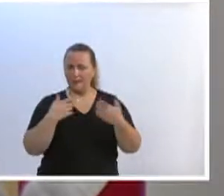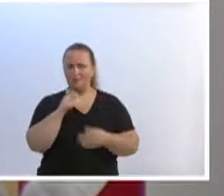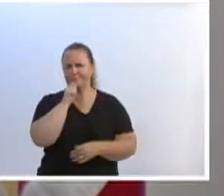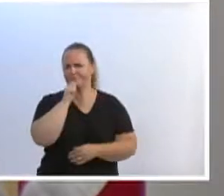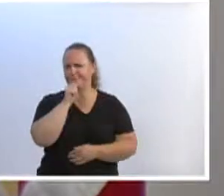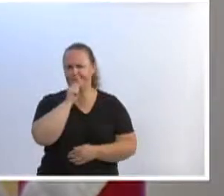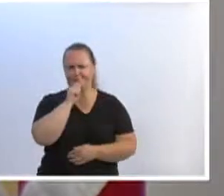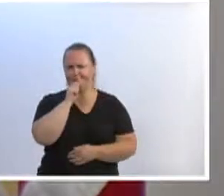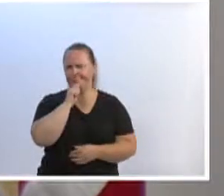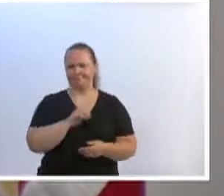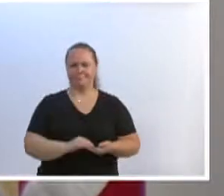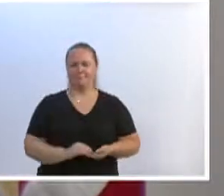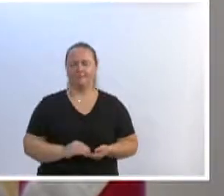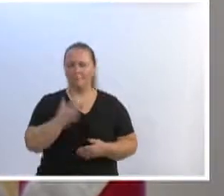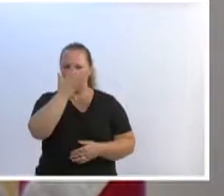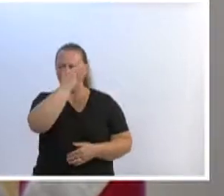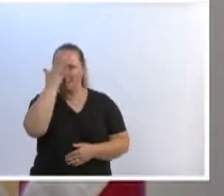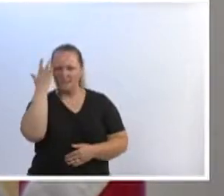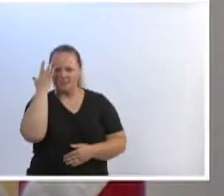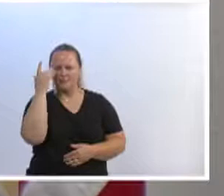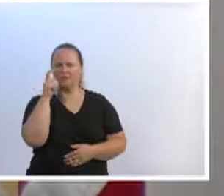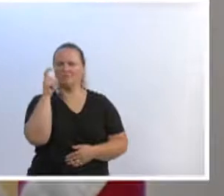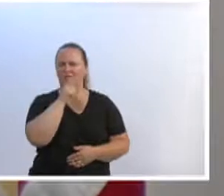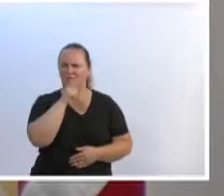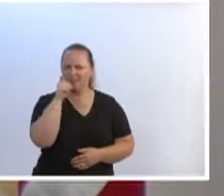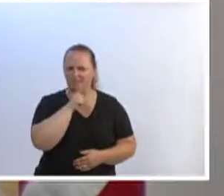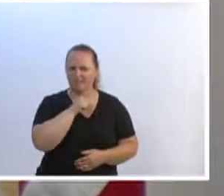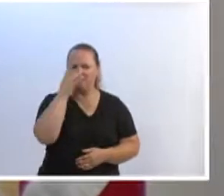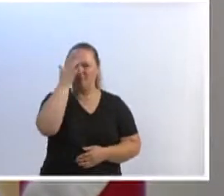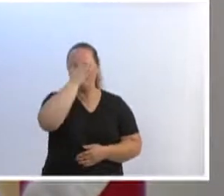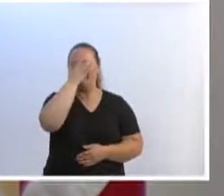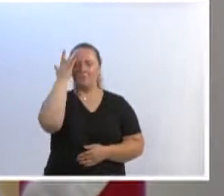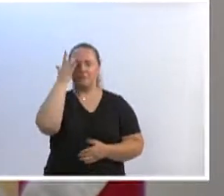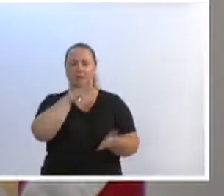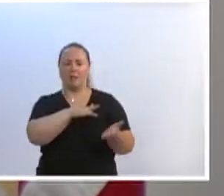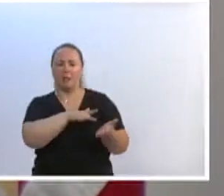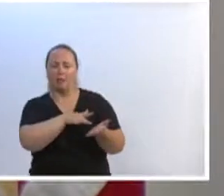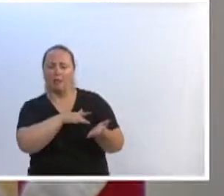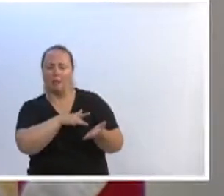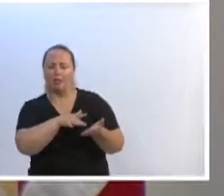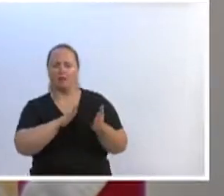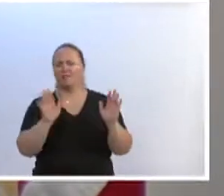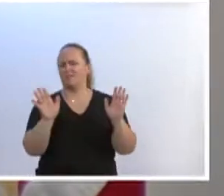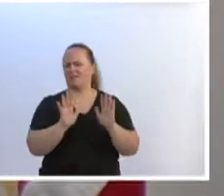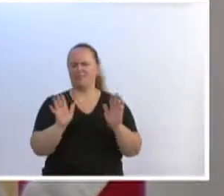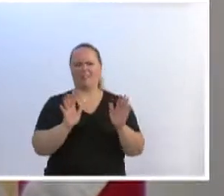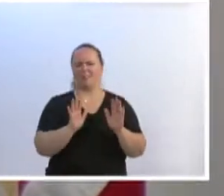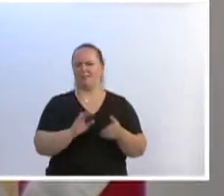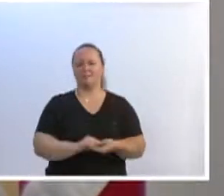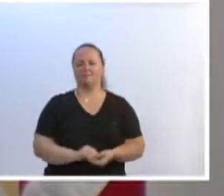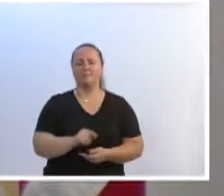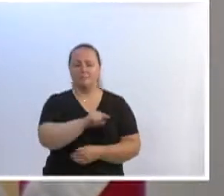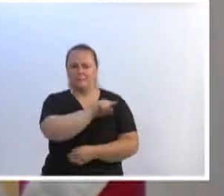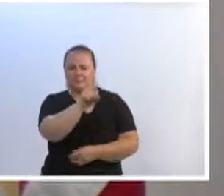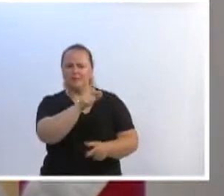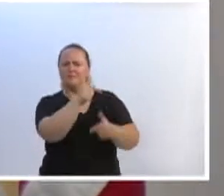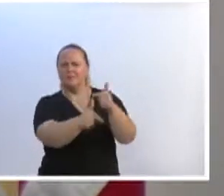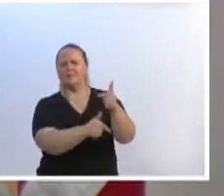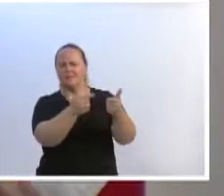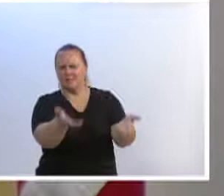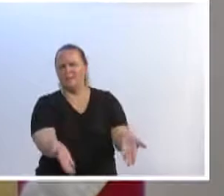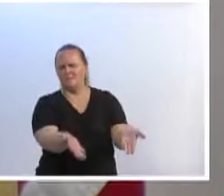bookers, aos fake soas, que são as pessoas que também são fakes, que façam a sua parte.